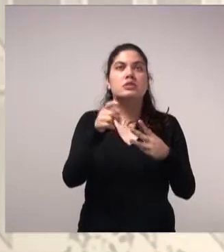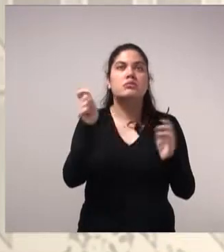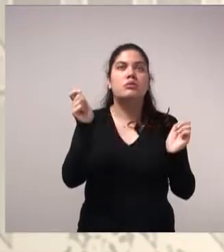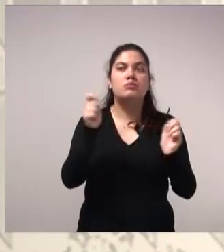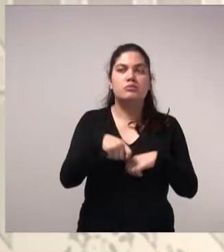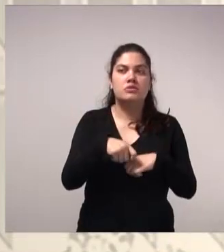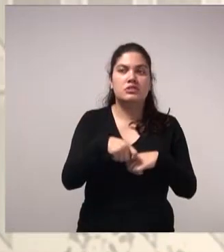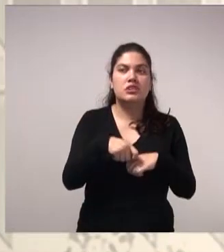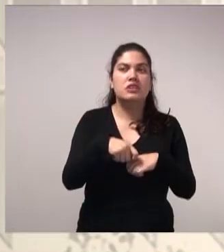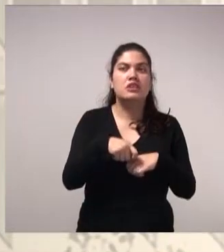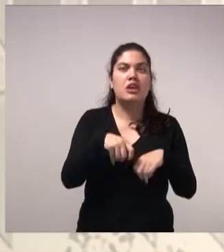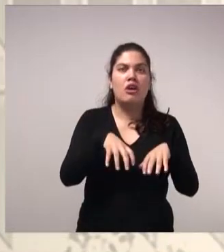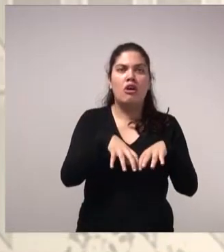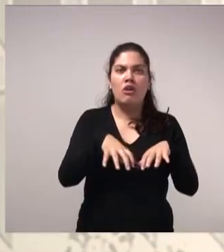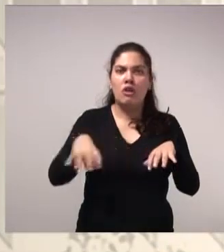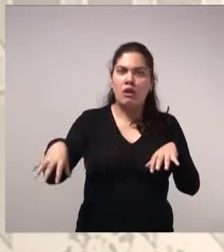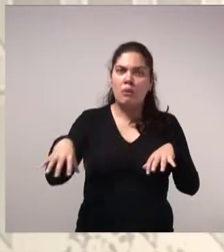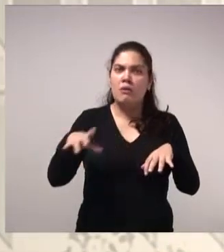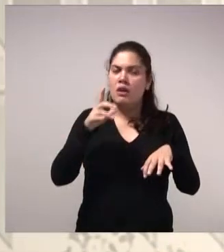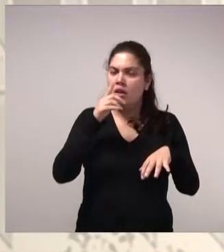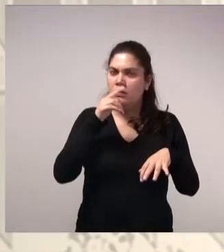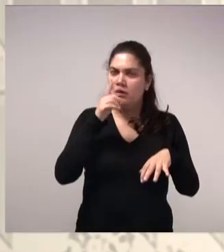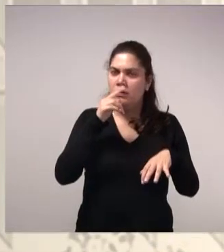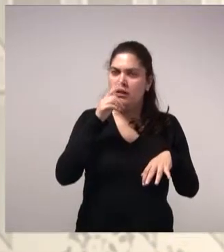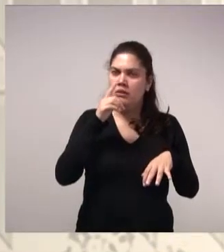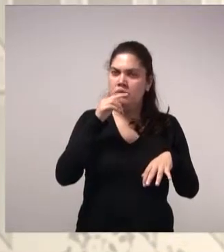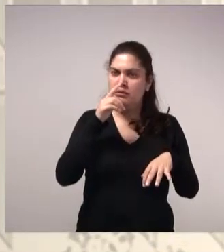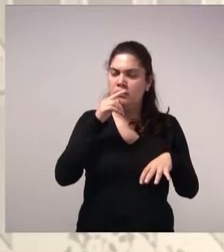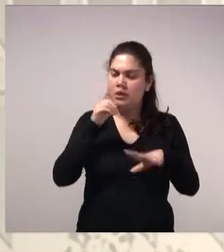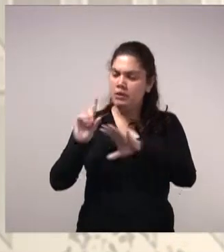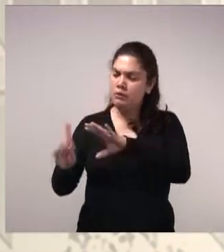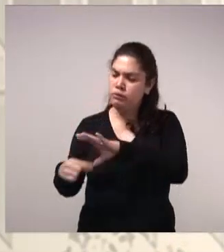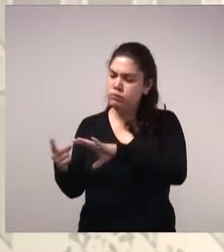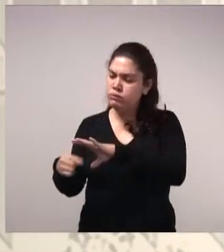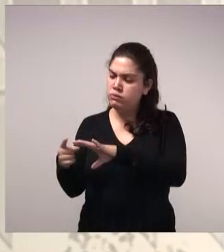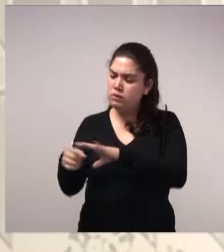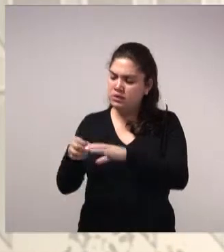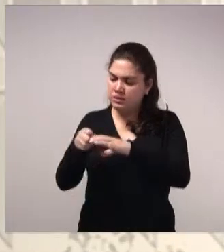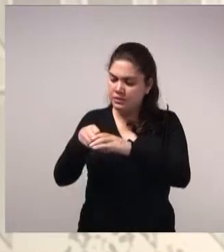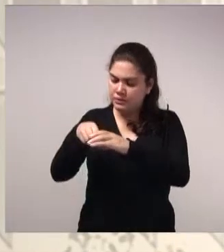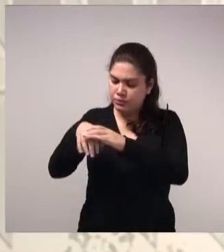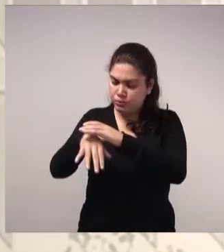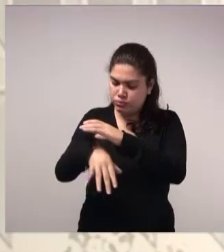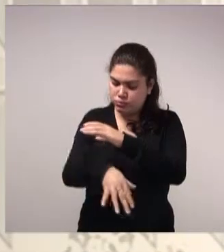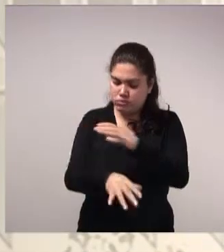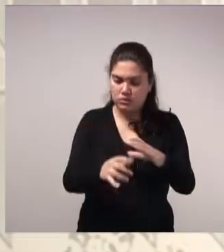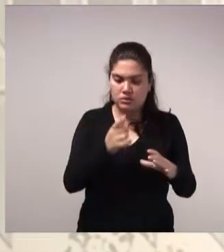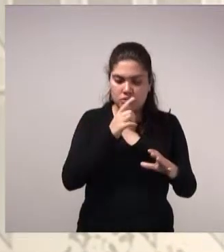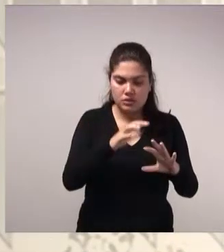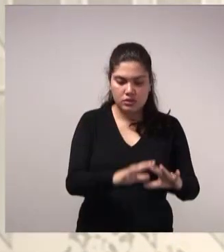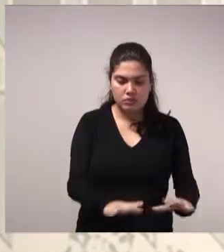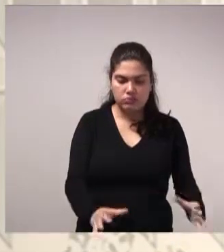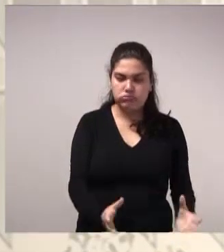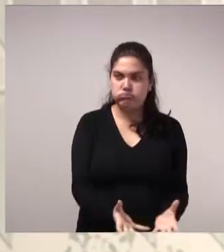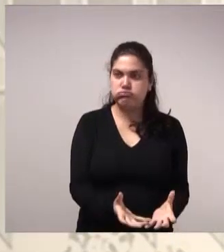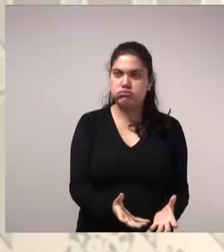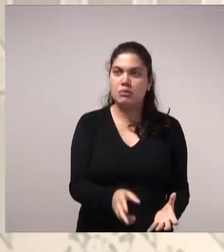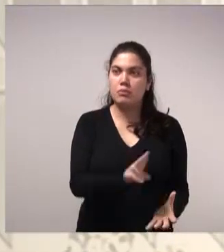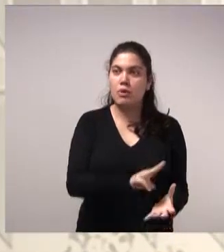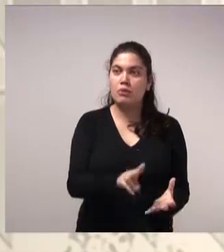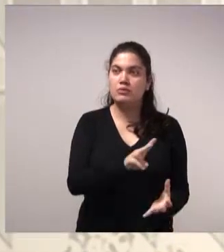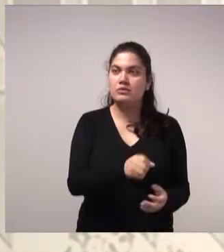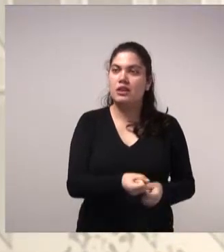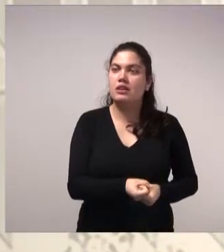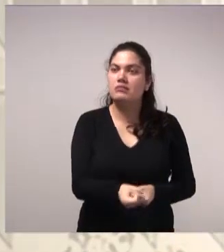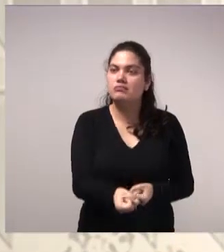separar a água da máquina de lavar roupa num barril, num tonel, para estar utilizando, no dia de faxina,